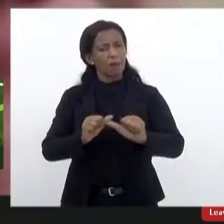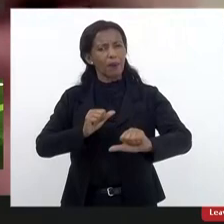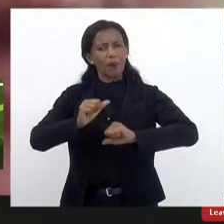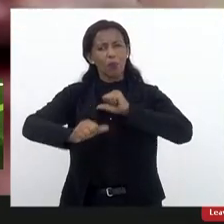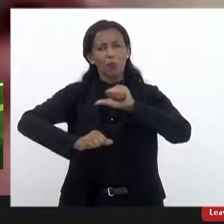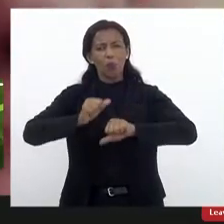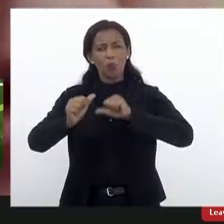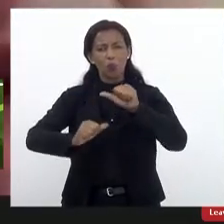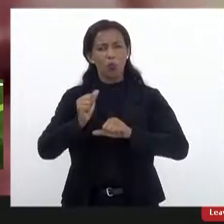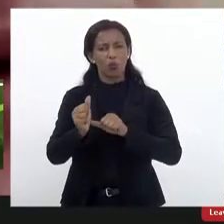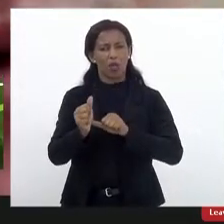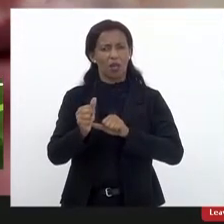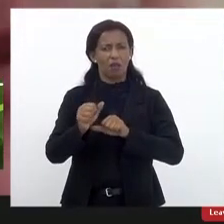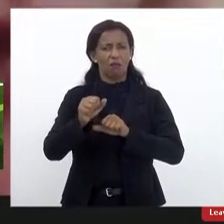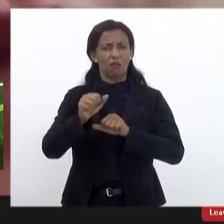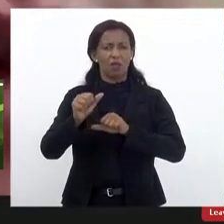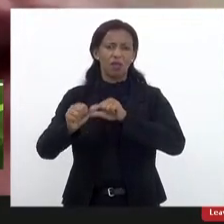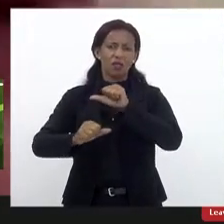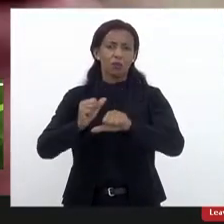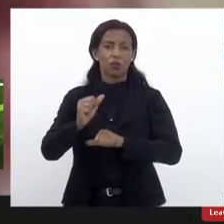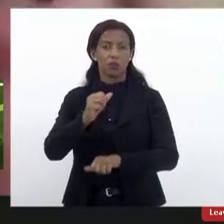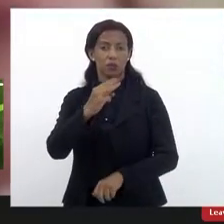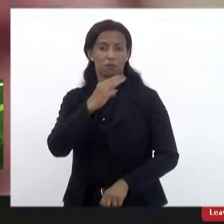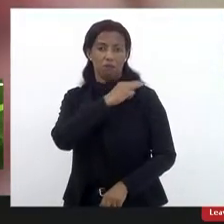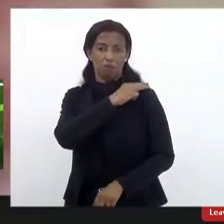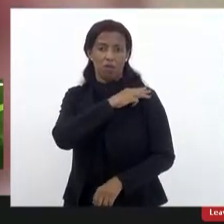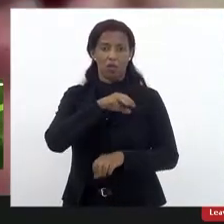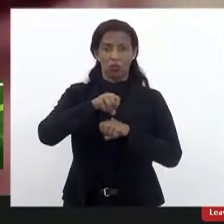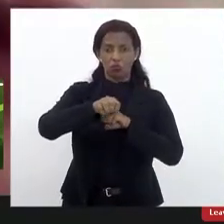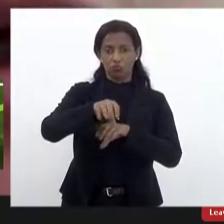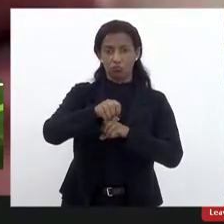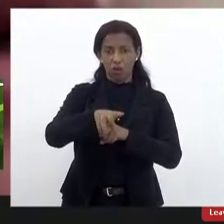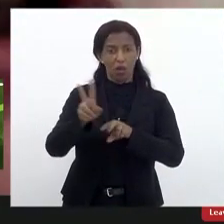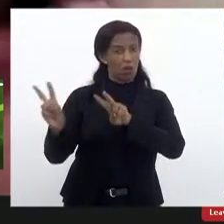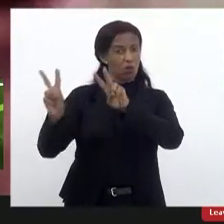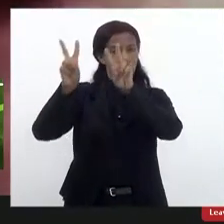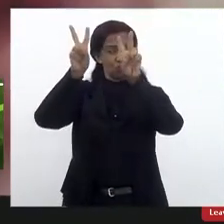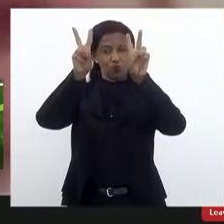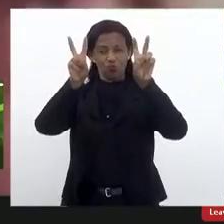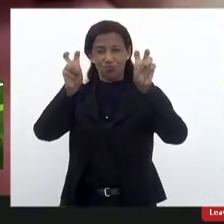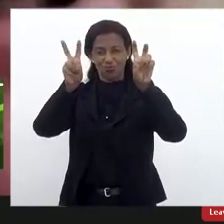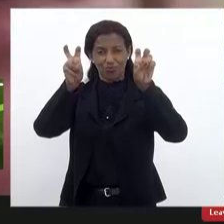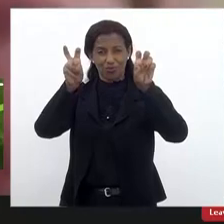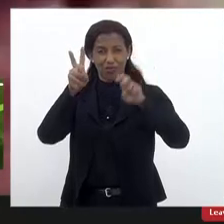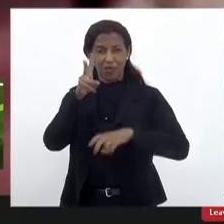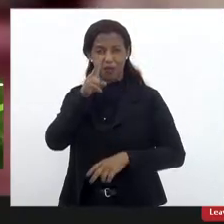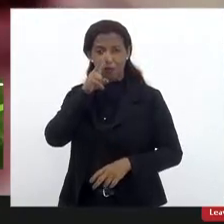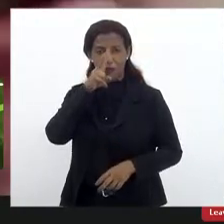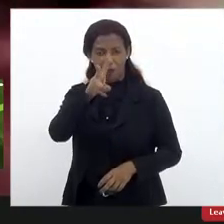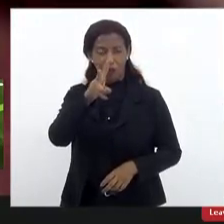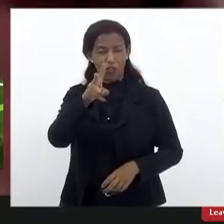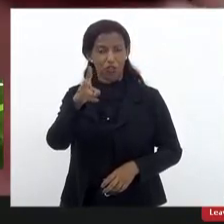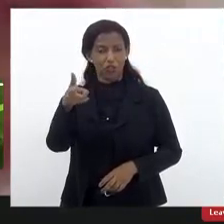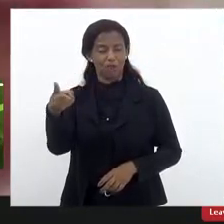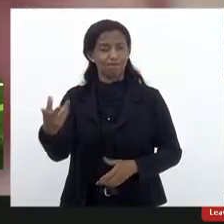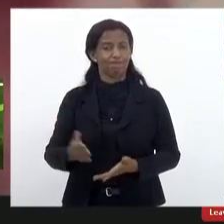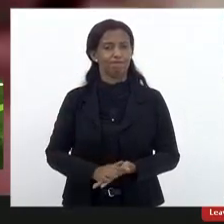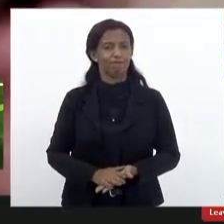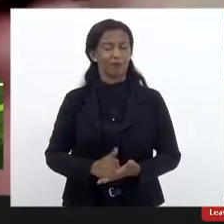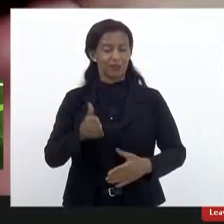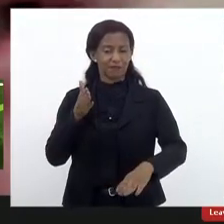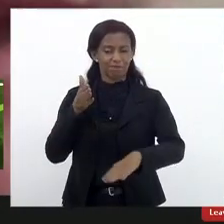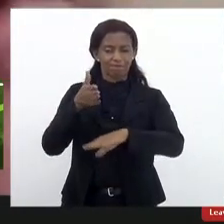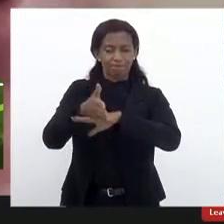implementação do ensino médio. Isto é um tema de envergadura, isto é um tema que mexe com